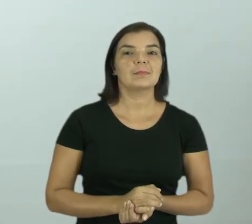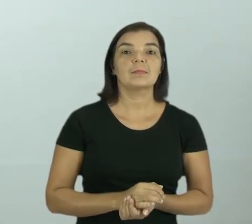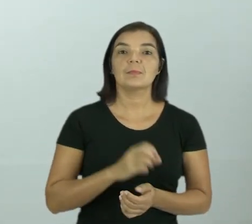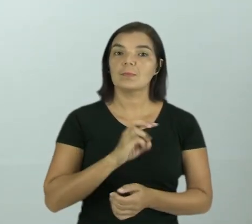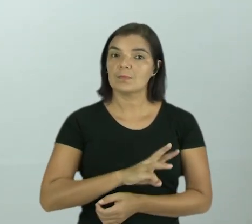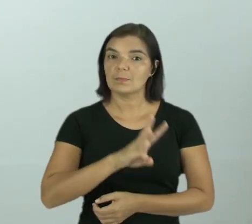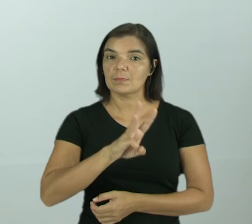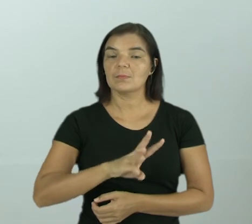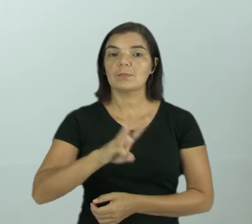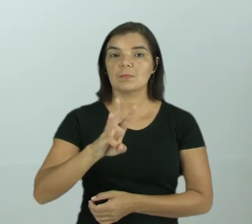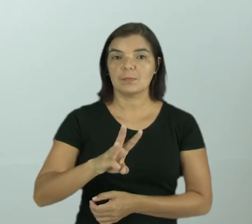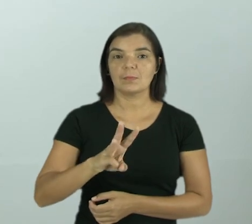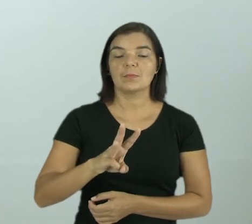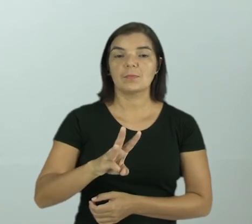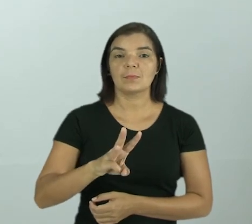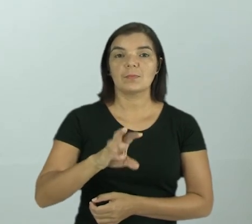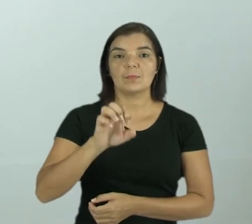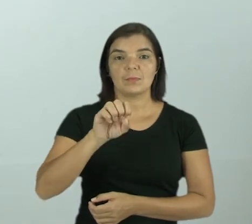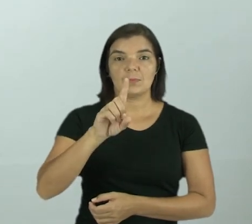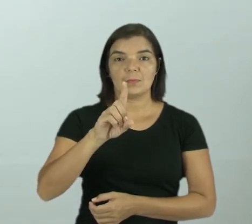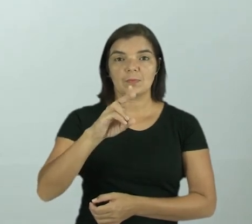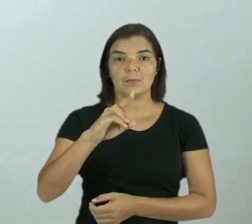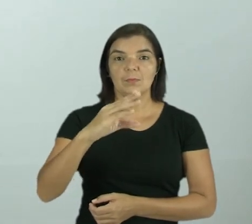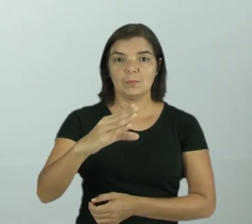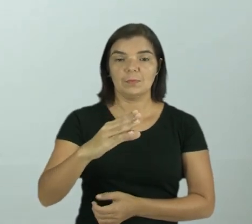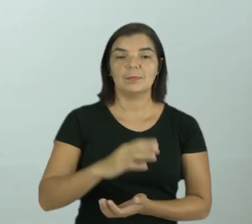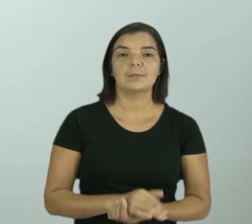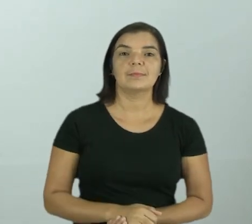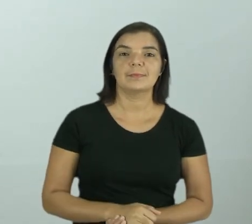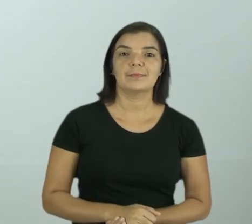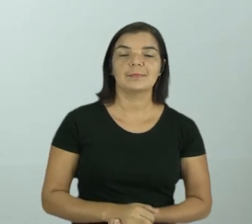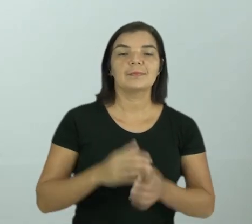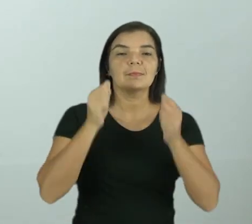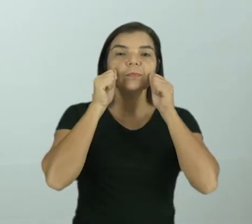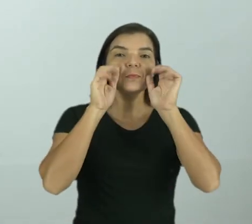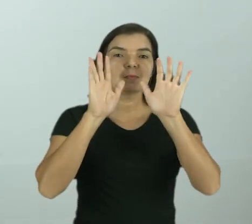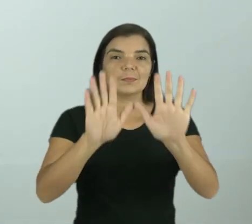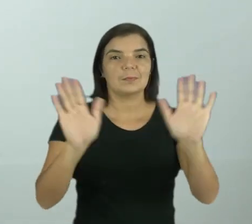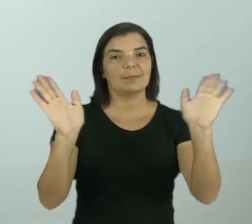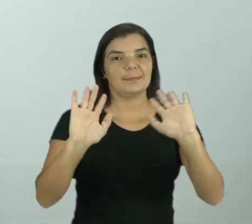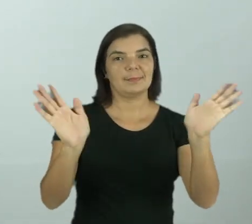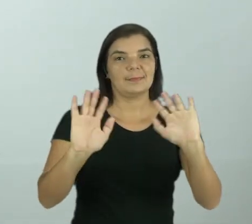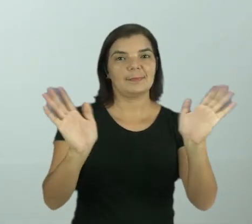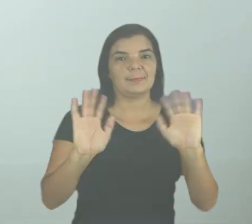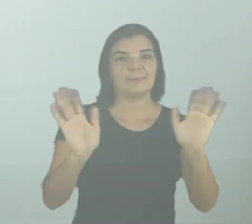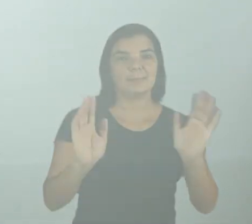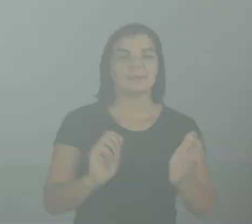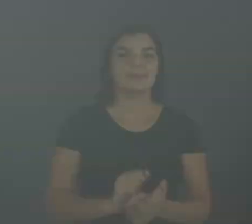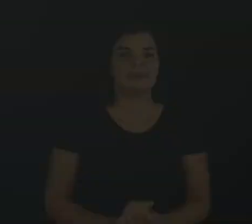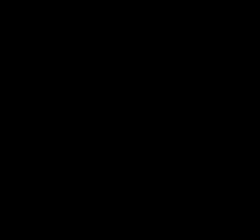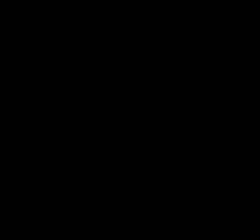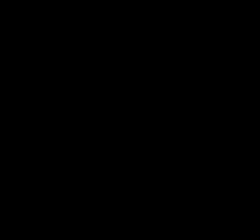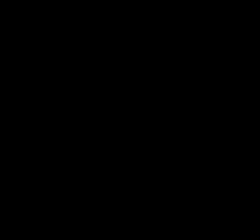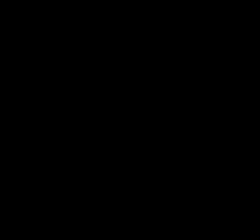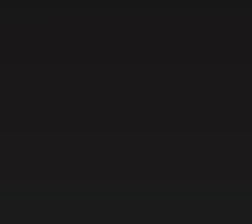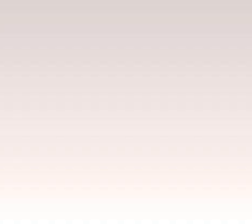acessar essa aula e outras, acesse a plataforma Eduque. Fique com Deus e tchau, tchau, crianças!